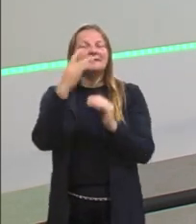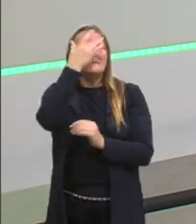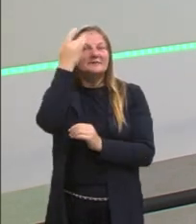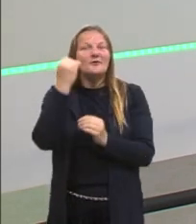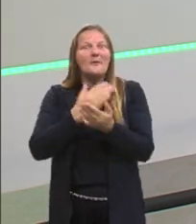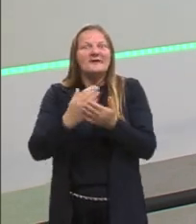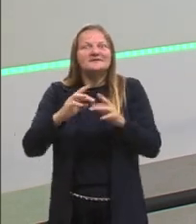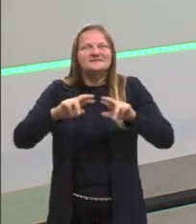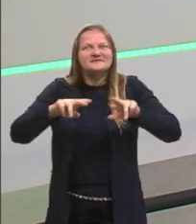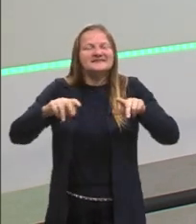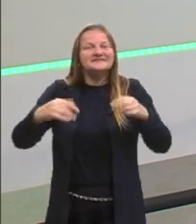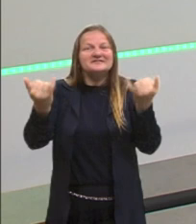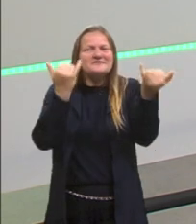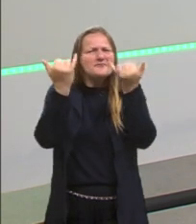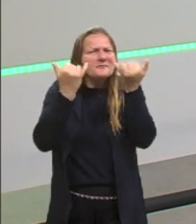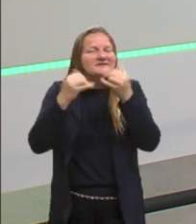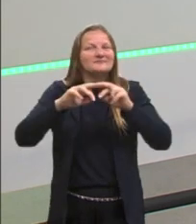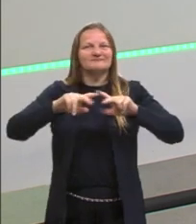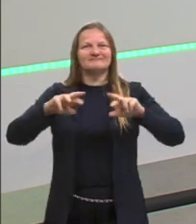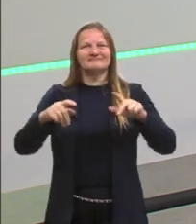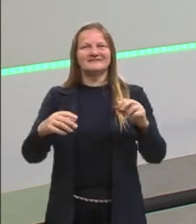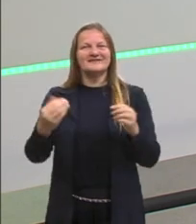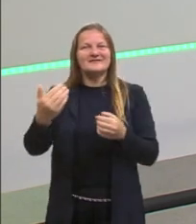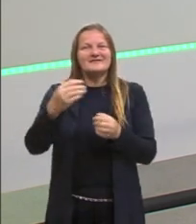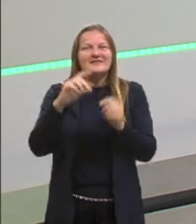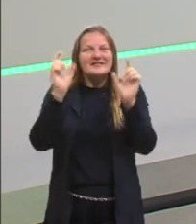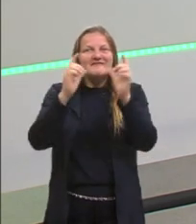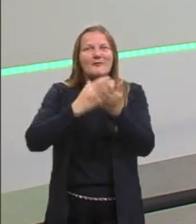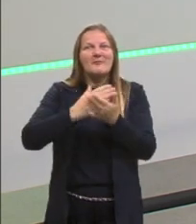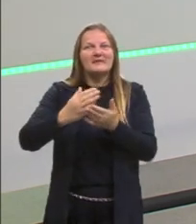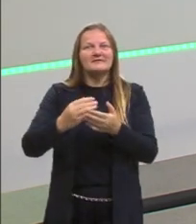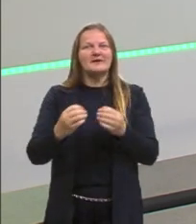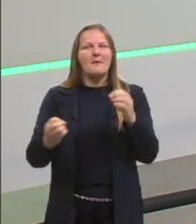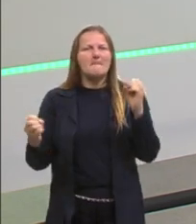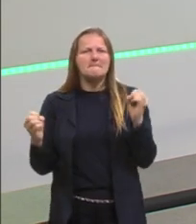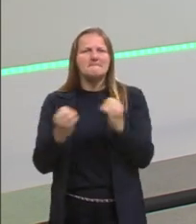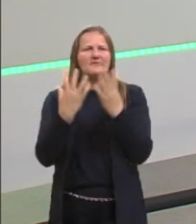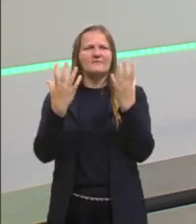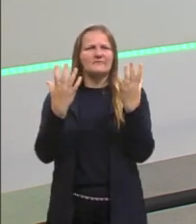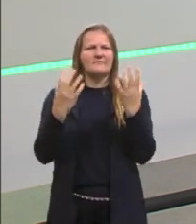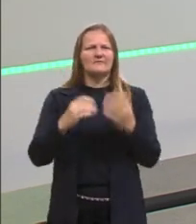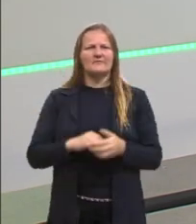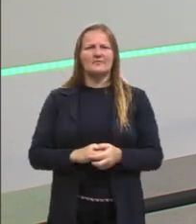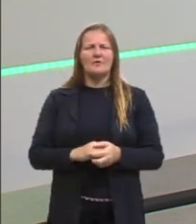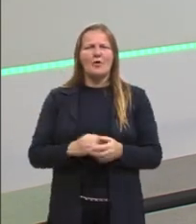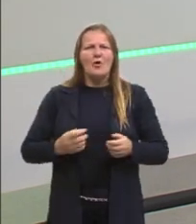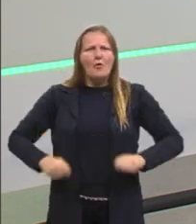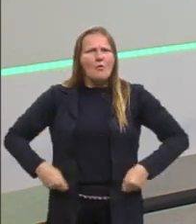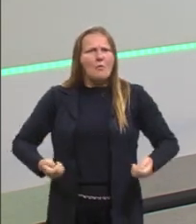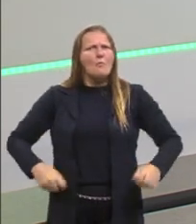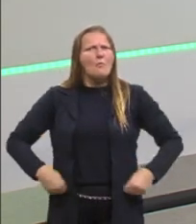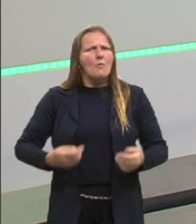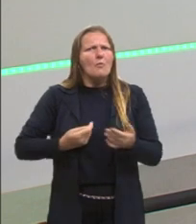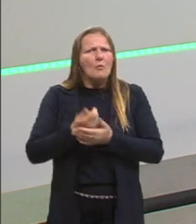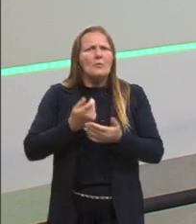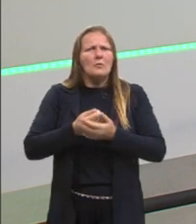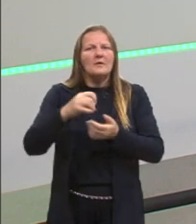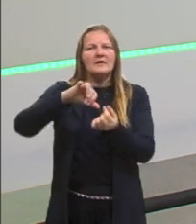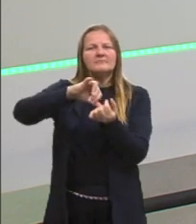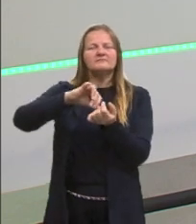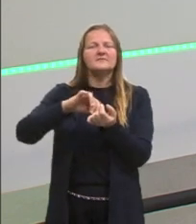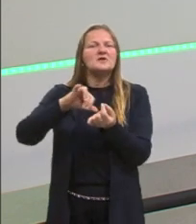acesso à informação e, com isso, esse boom do consumismo e do capitalismo.